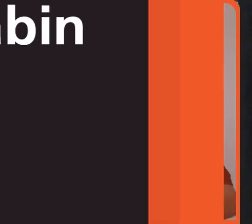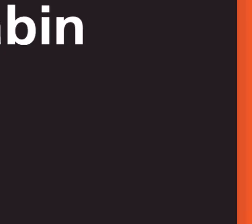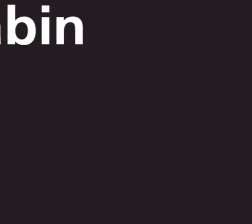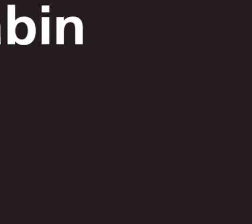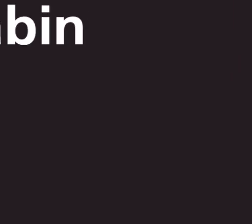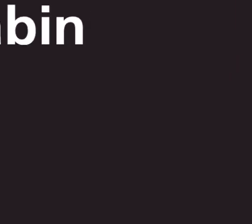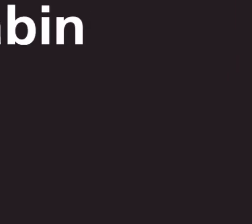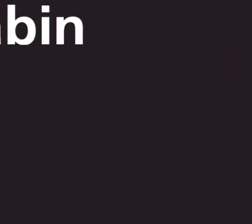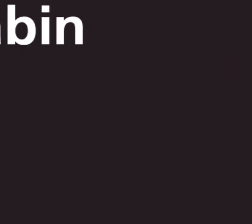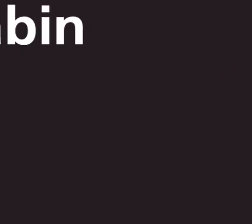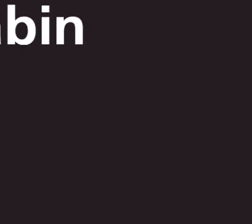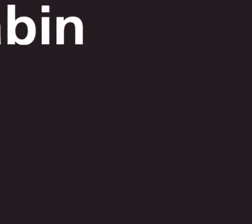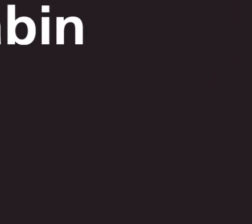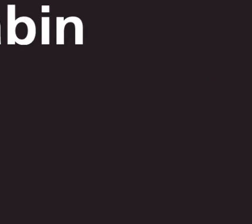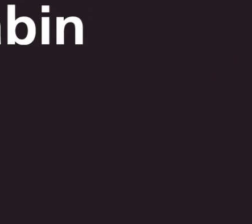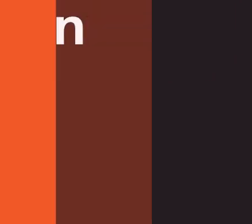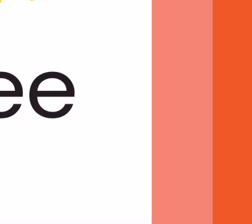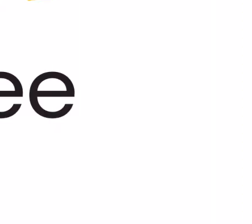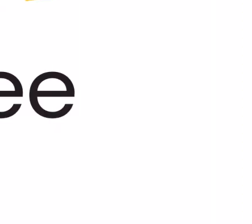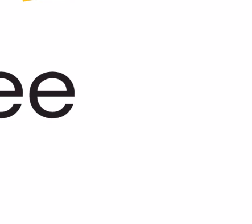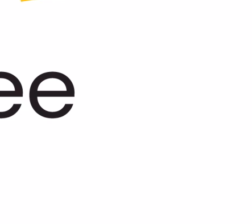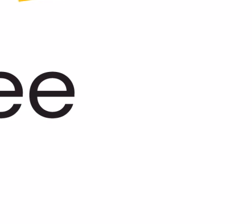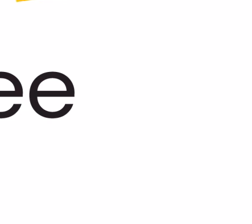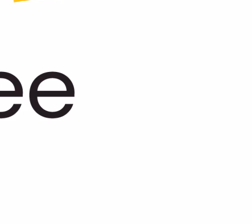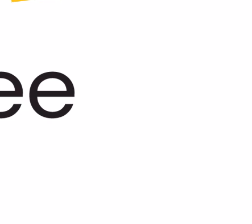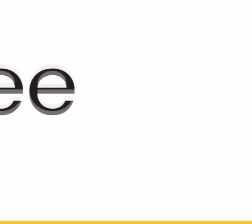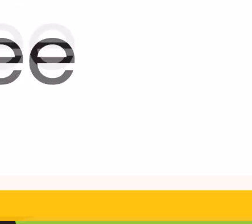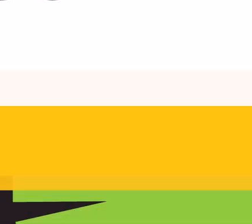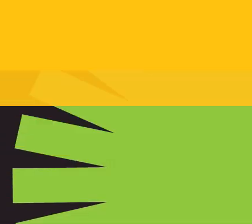ontem e